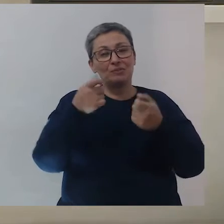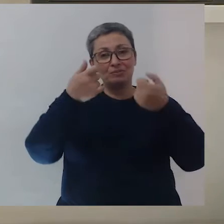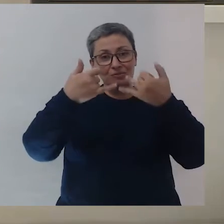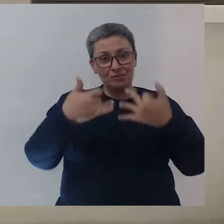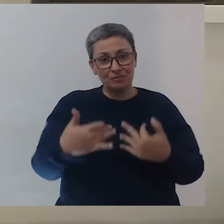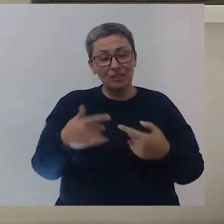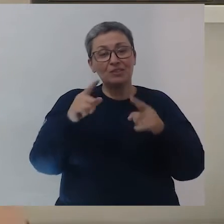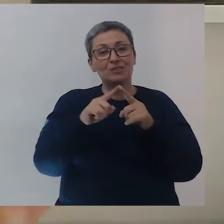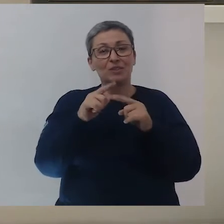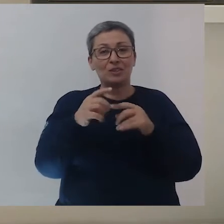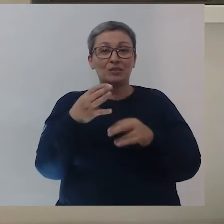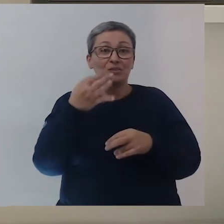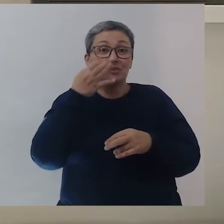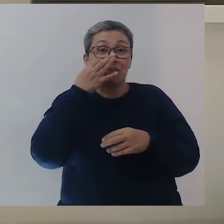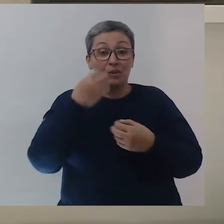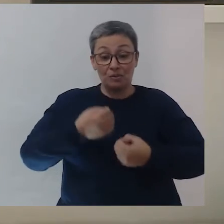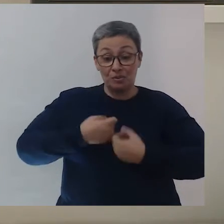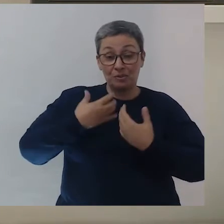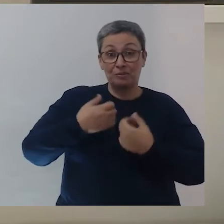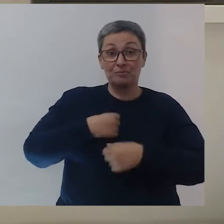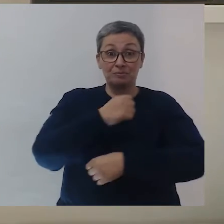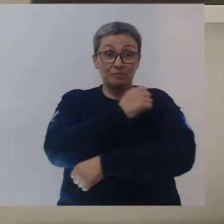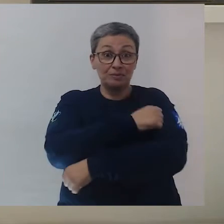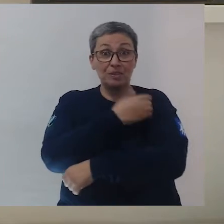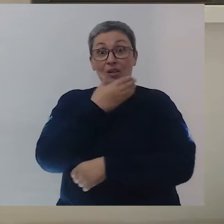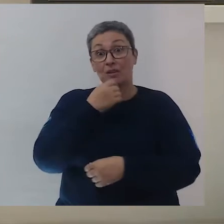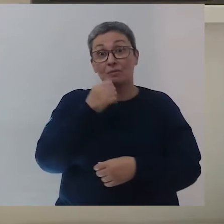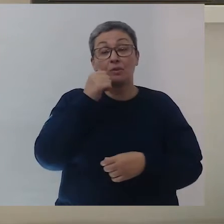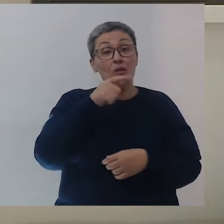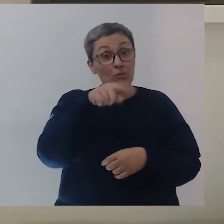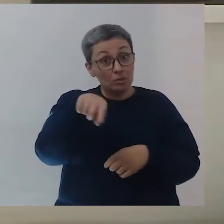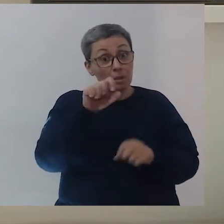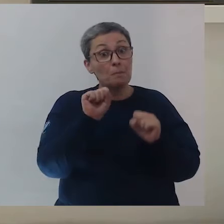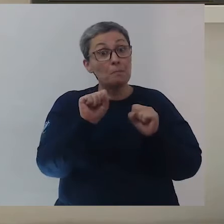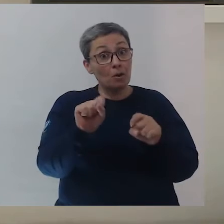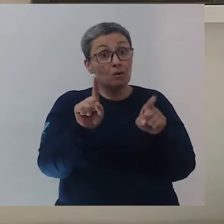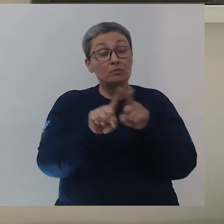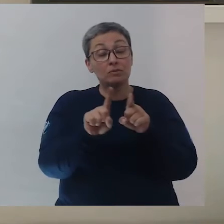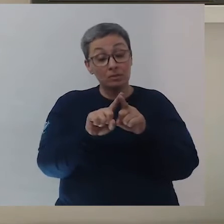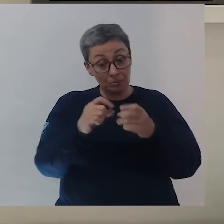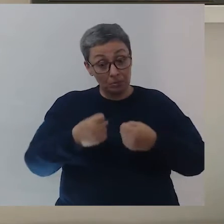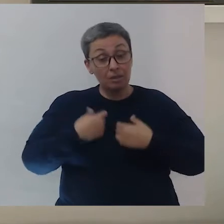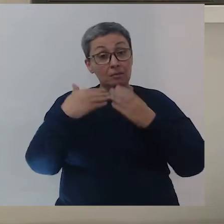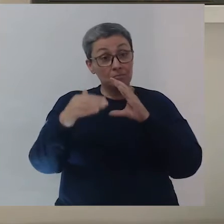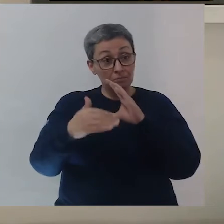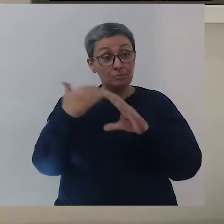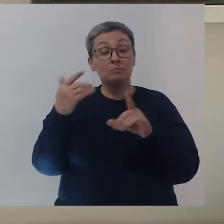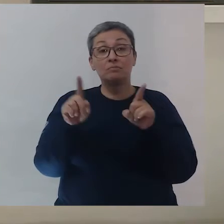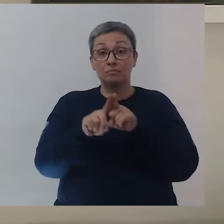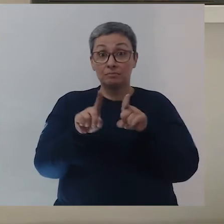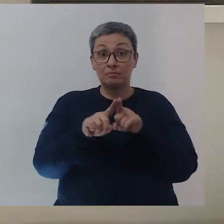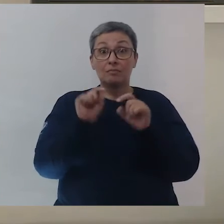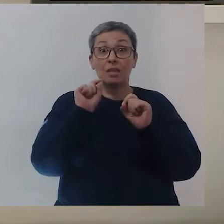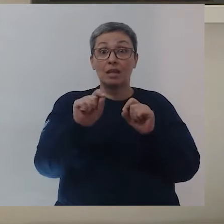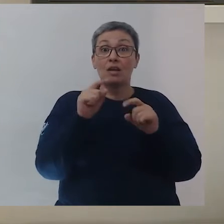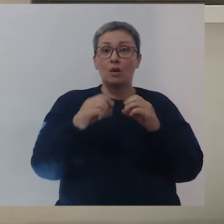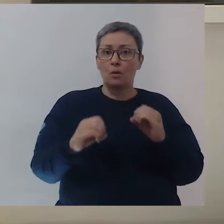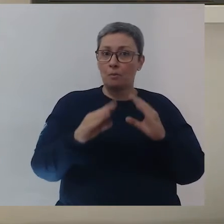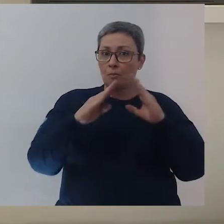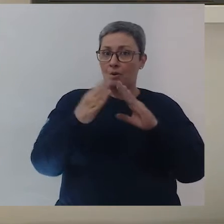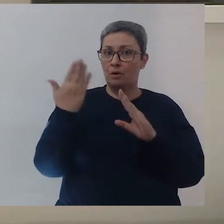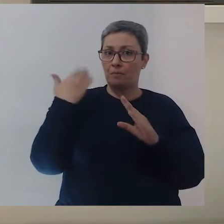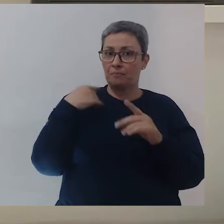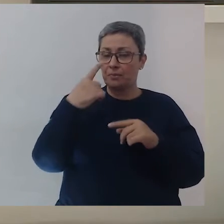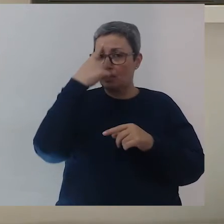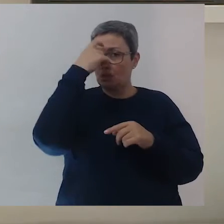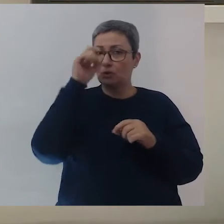fala, nesses depoimentos na fala desses alunos e alunas. Você também pode fazer seu depoimento e nos enviar, né? No programa passado